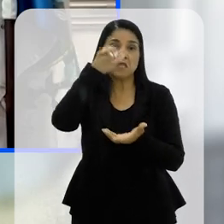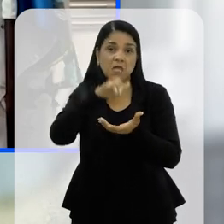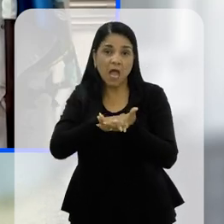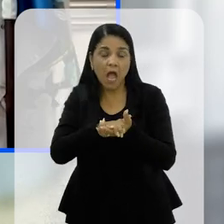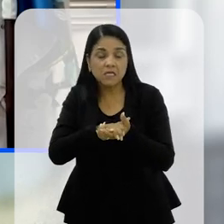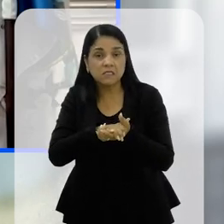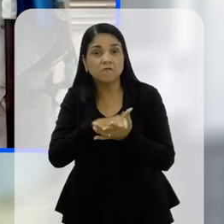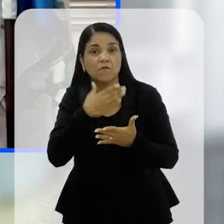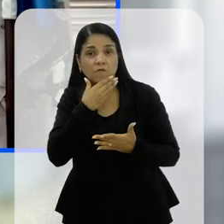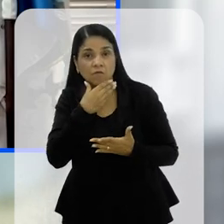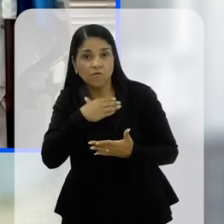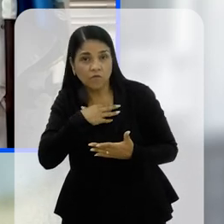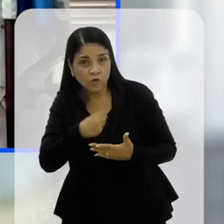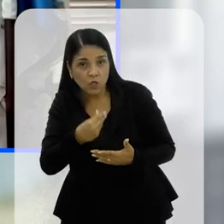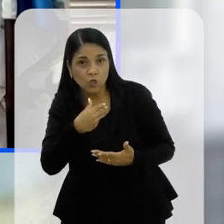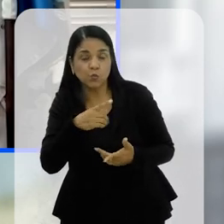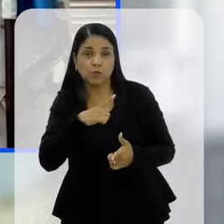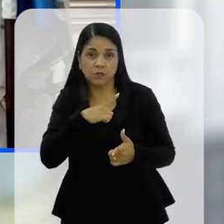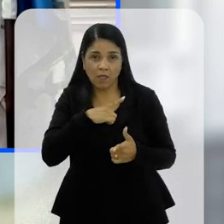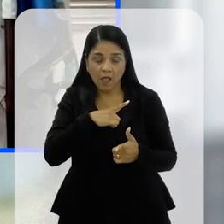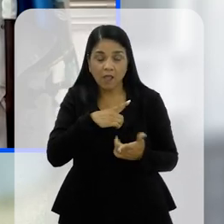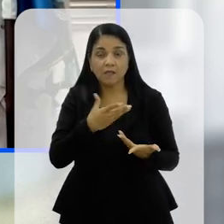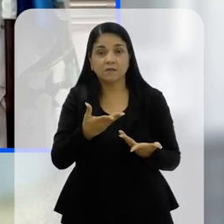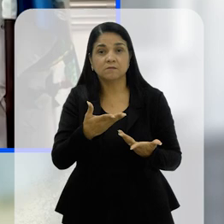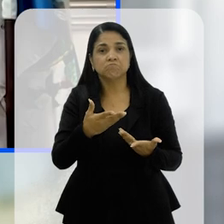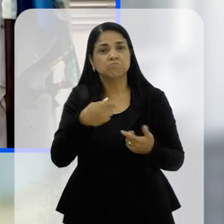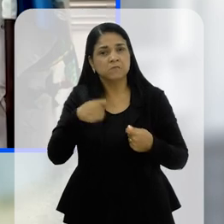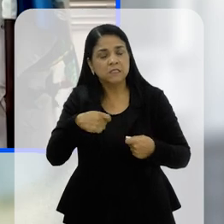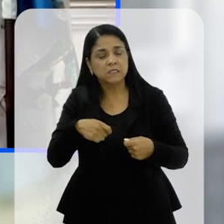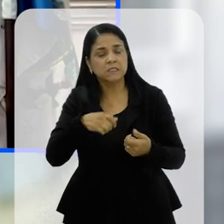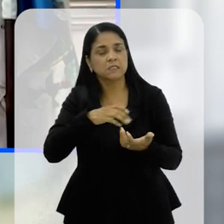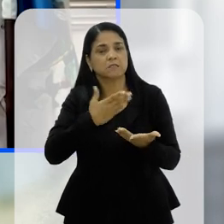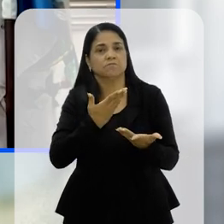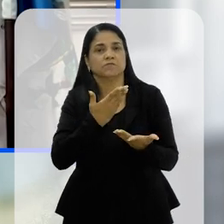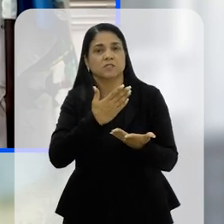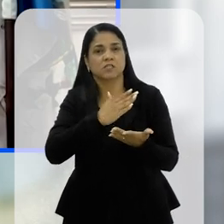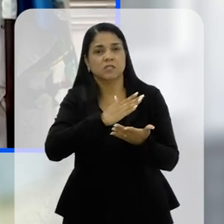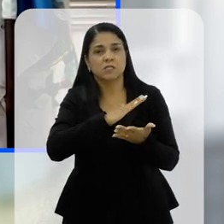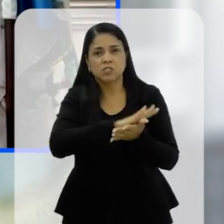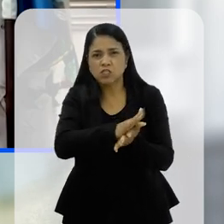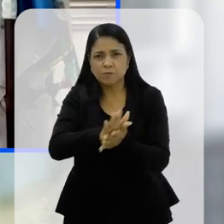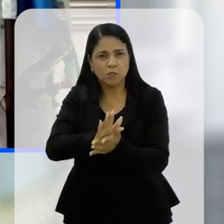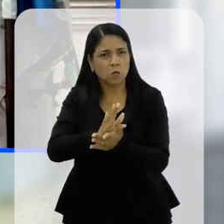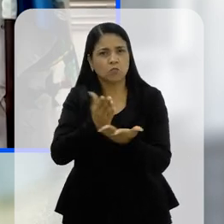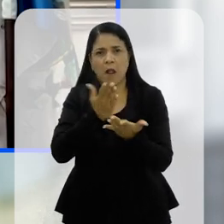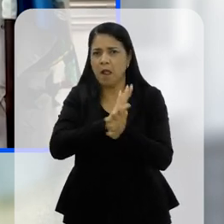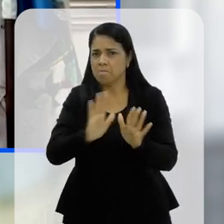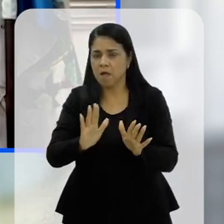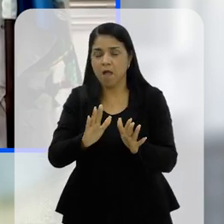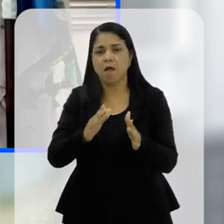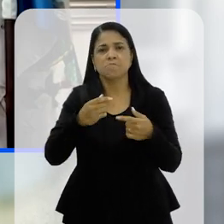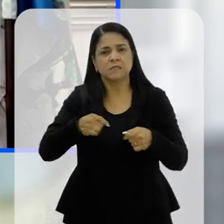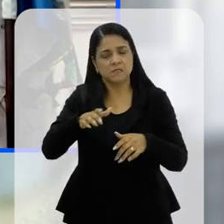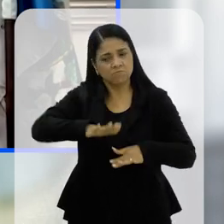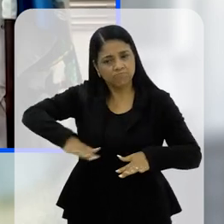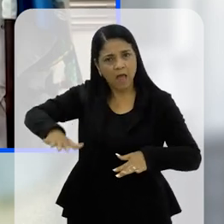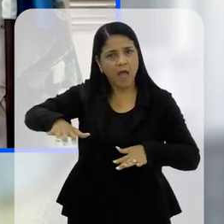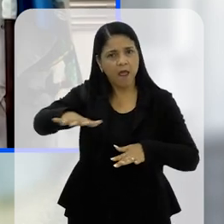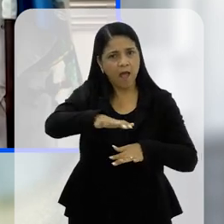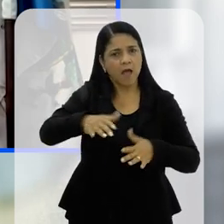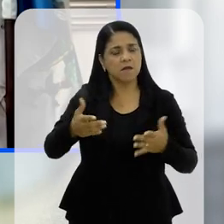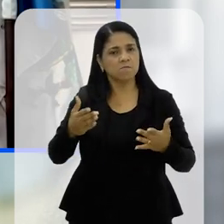não haver a discriminação, certo? Tem que haver a socialização em todas as áreas, entendeu?